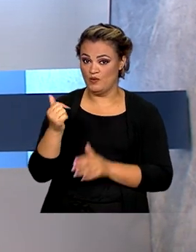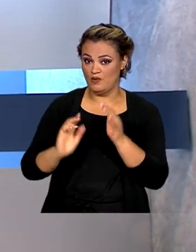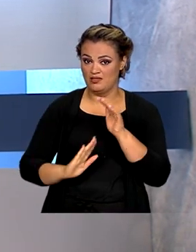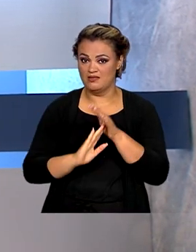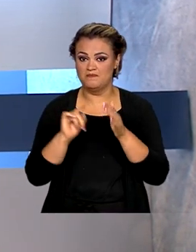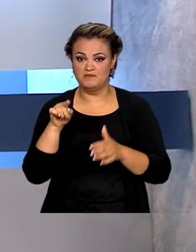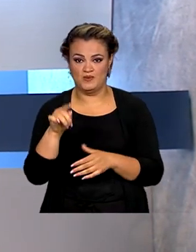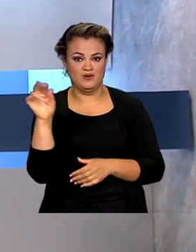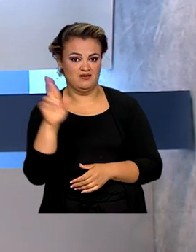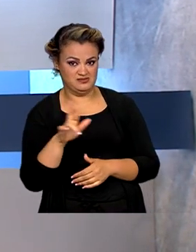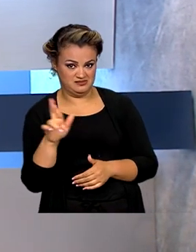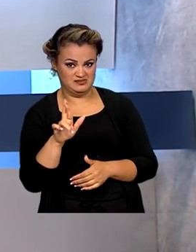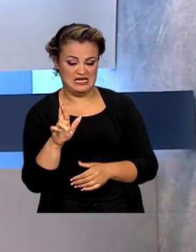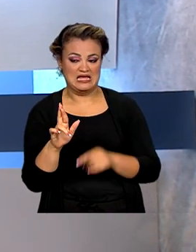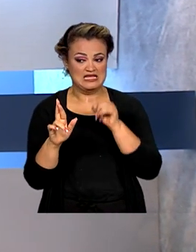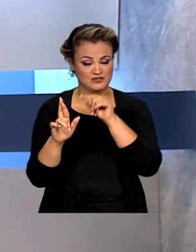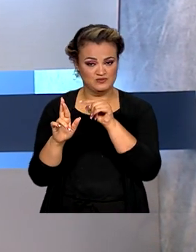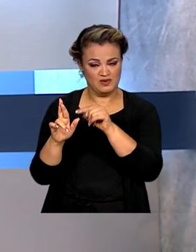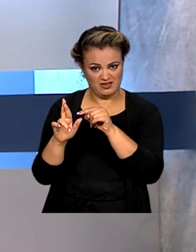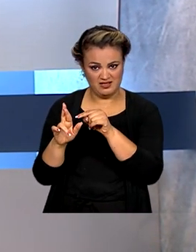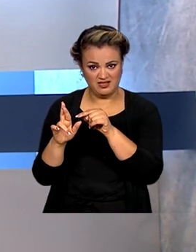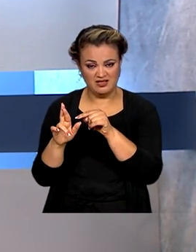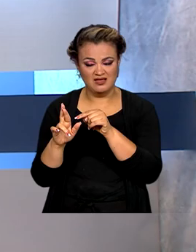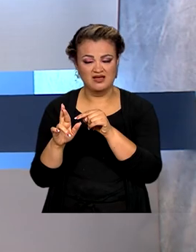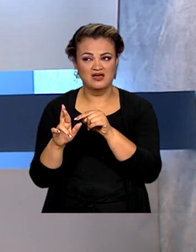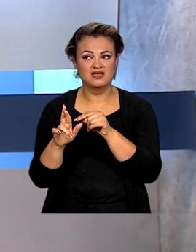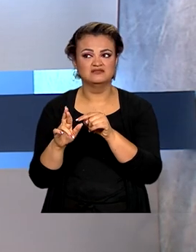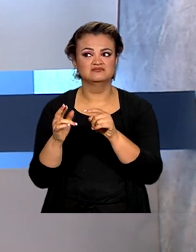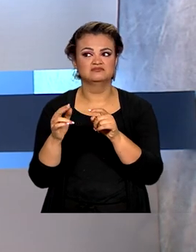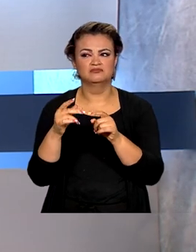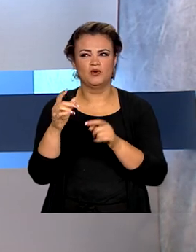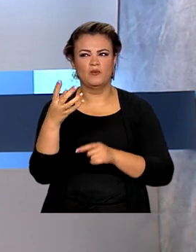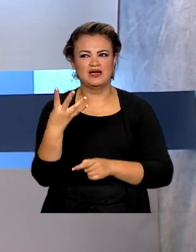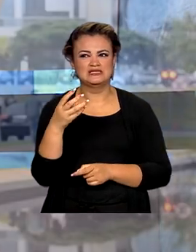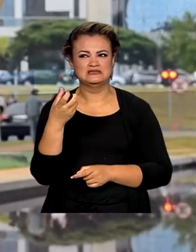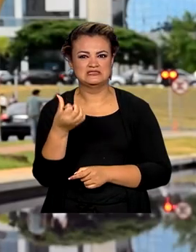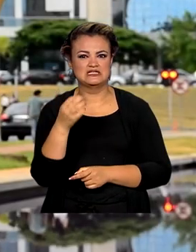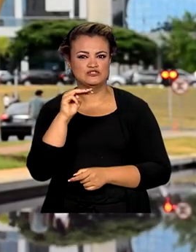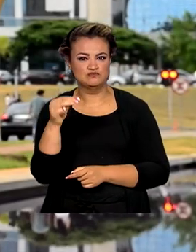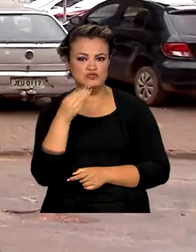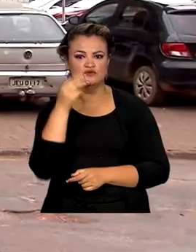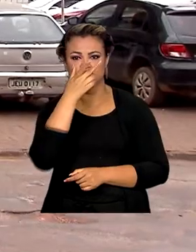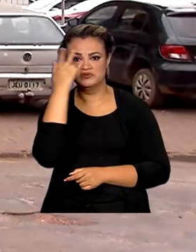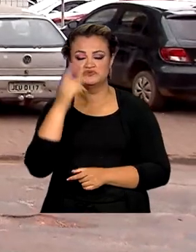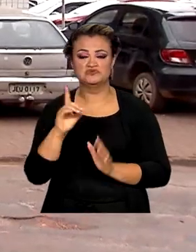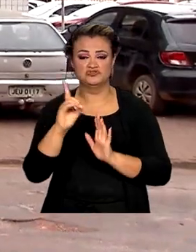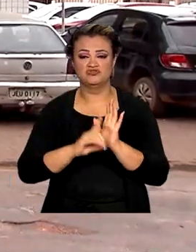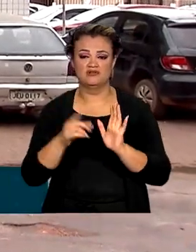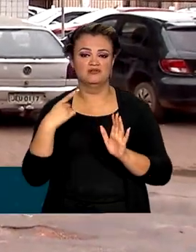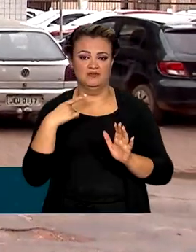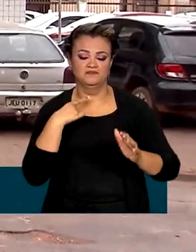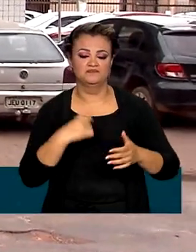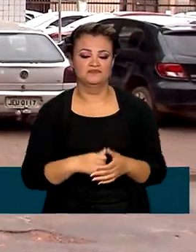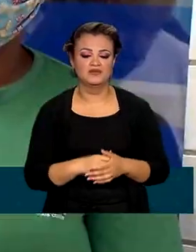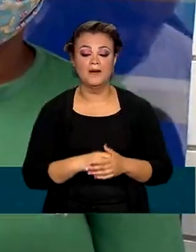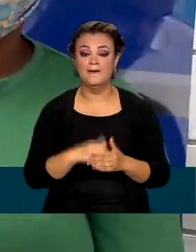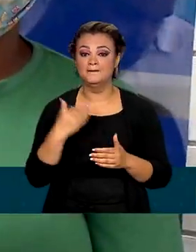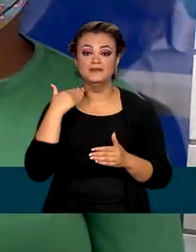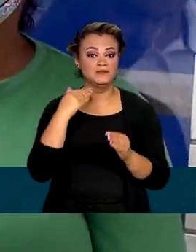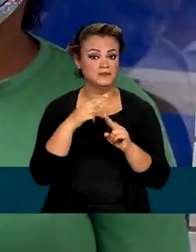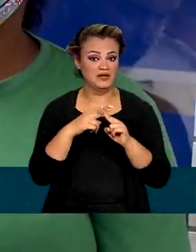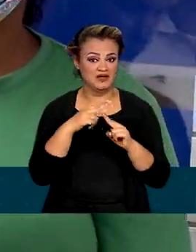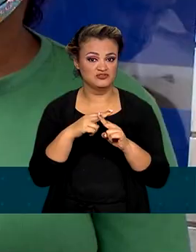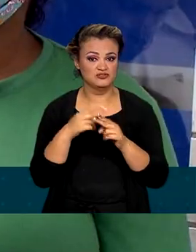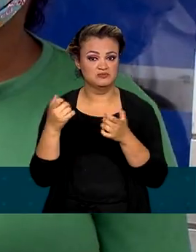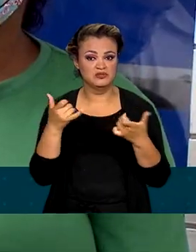mil reais. O valor foi creditado para quase 46 milhões de trabalhadores. Segundo a Caixa, cerca